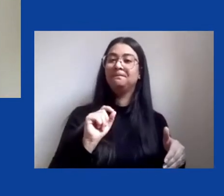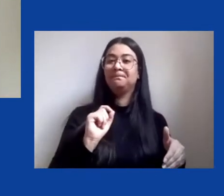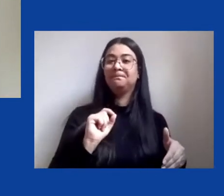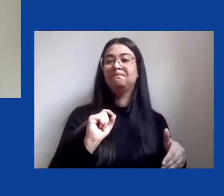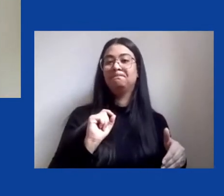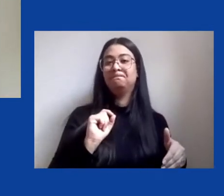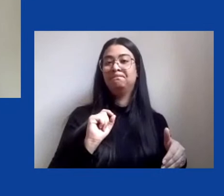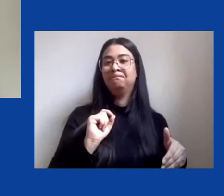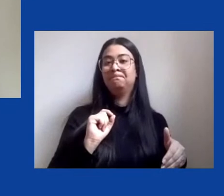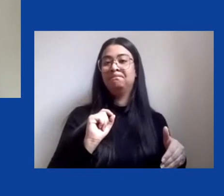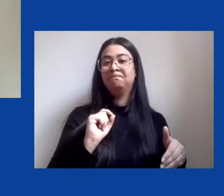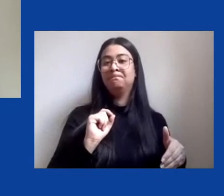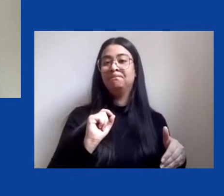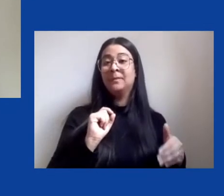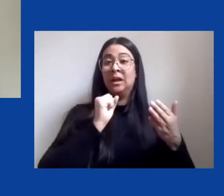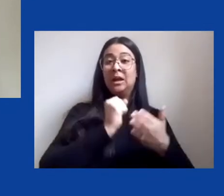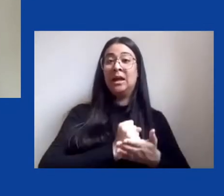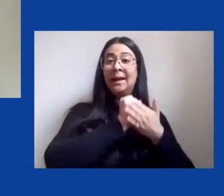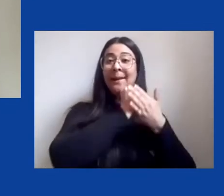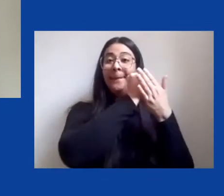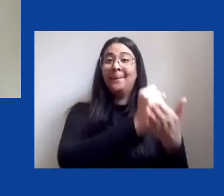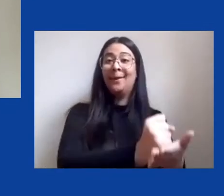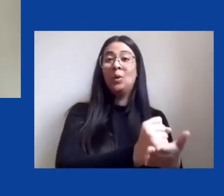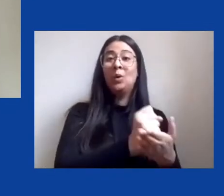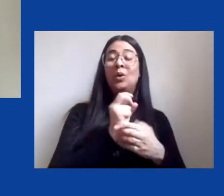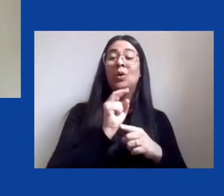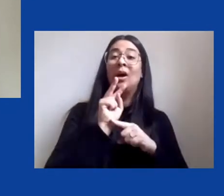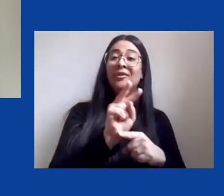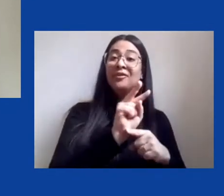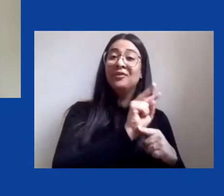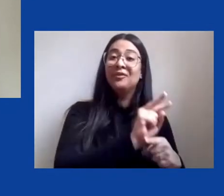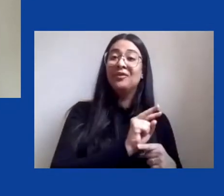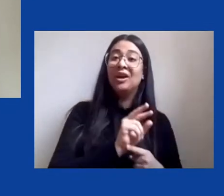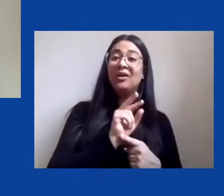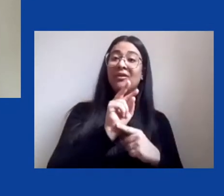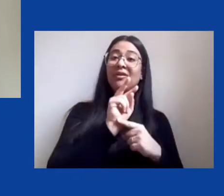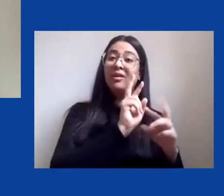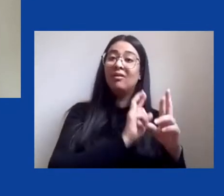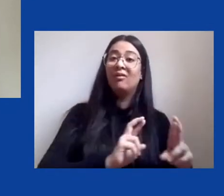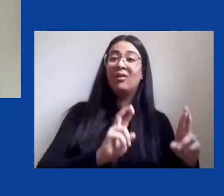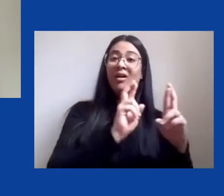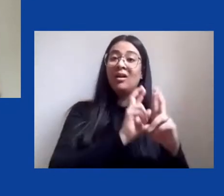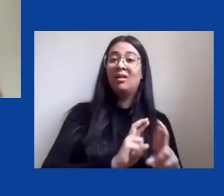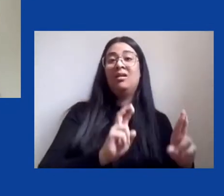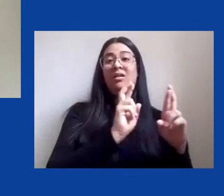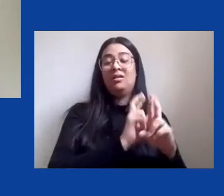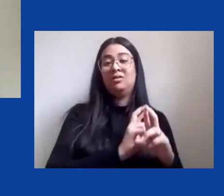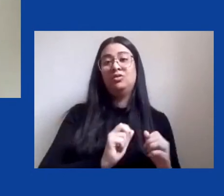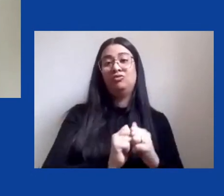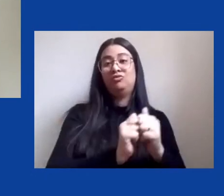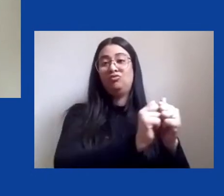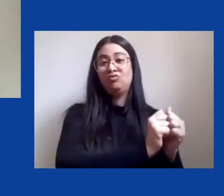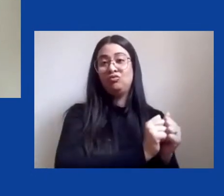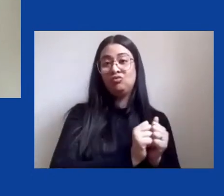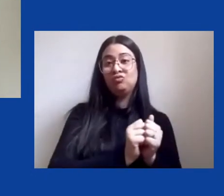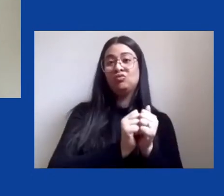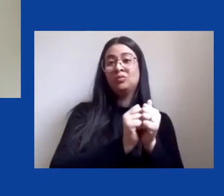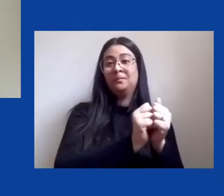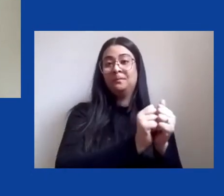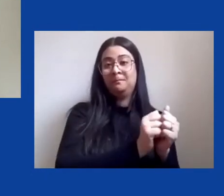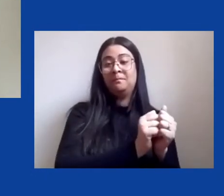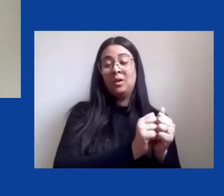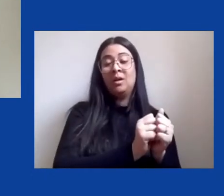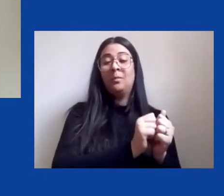que apoiava a fiscalização pelos estados da federação, no caso, pelos estados da Amazônia.